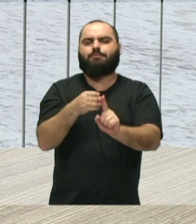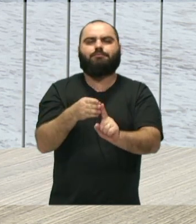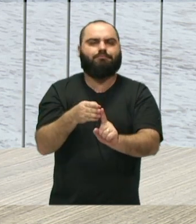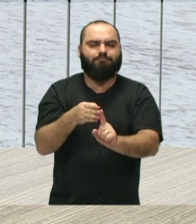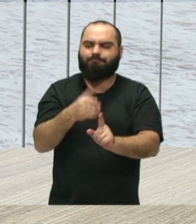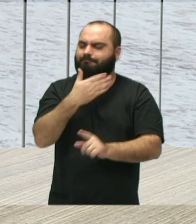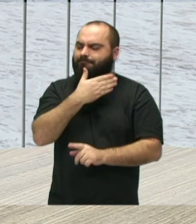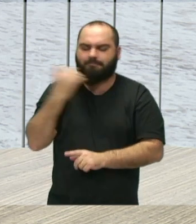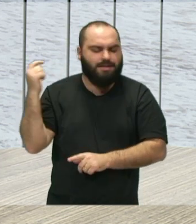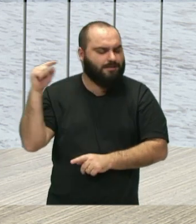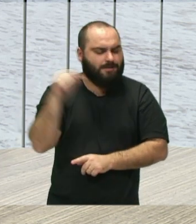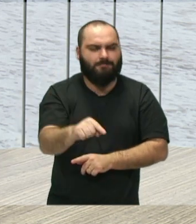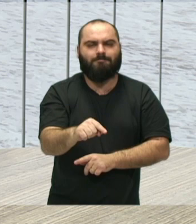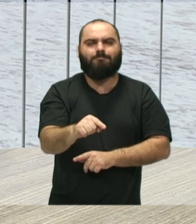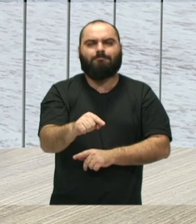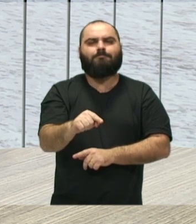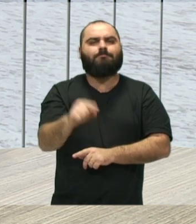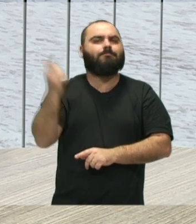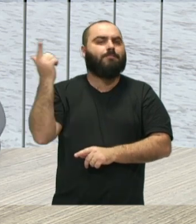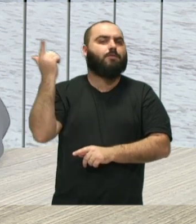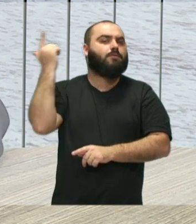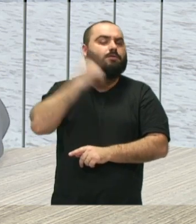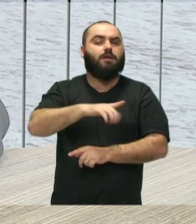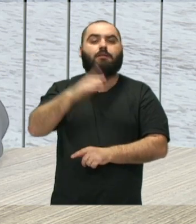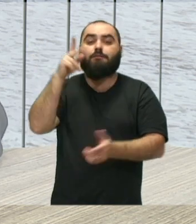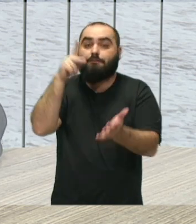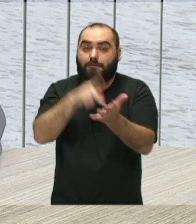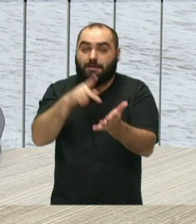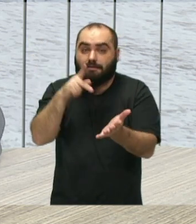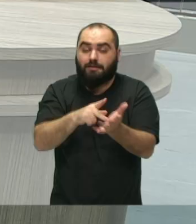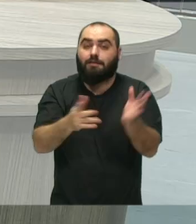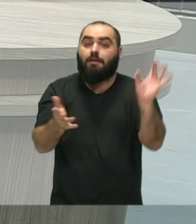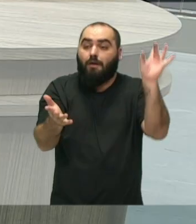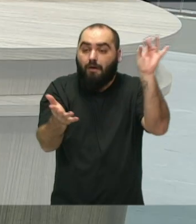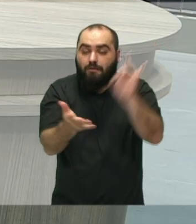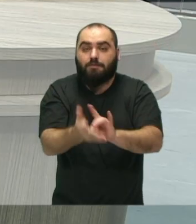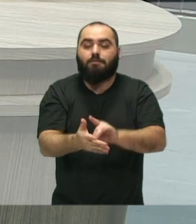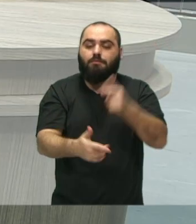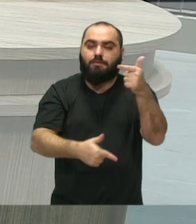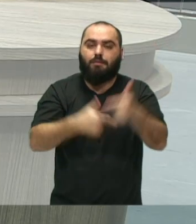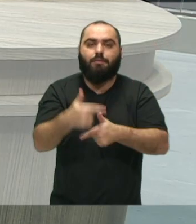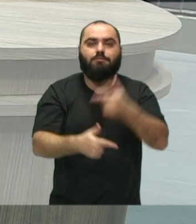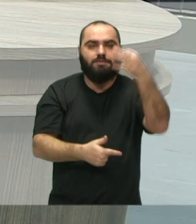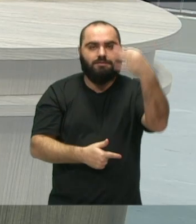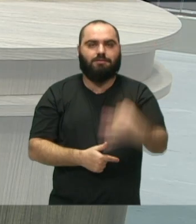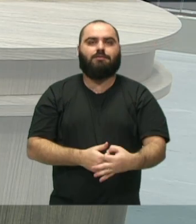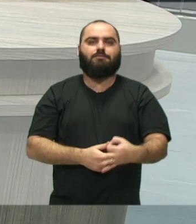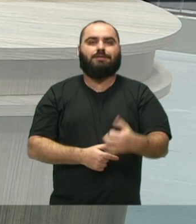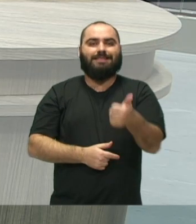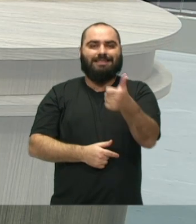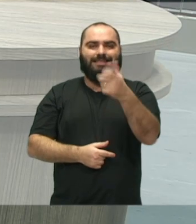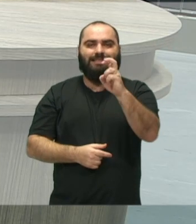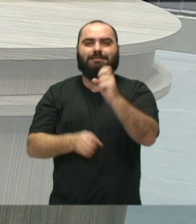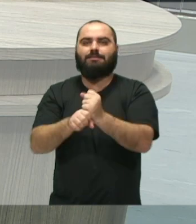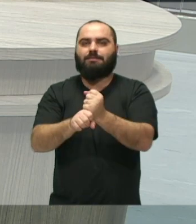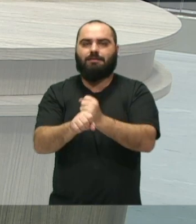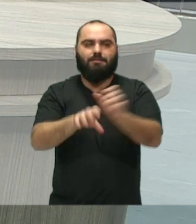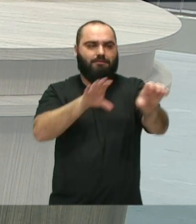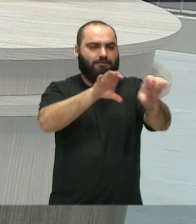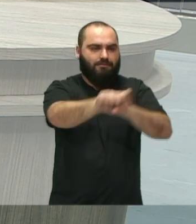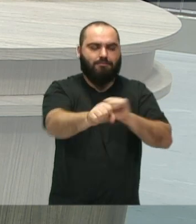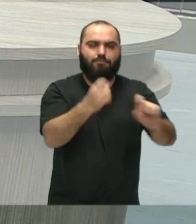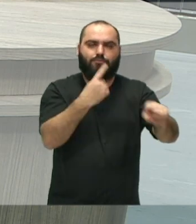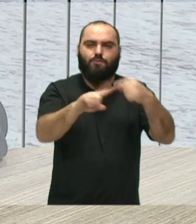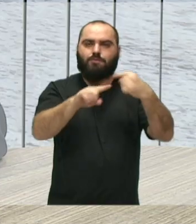o que nos confere, realmente, que nós estamos fazendo o trabalho certo, né? Quinze anos formando músico, criando essa cadeia